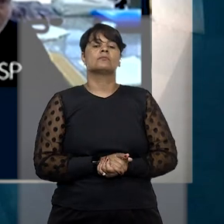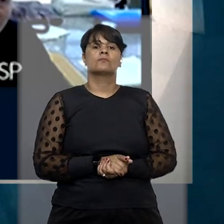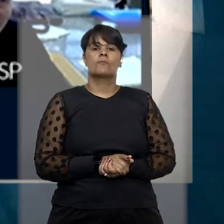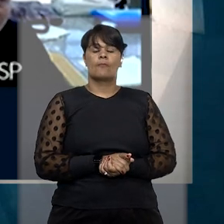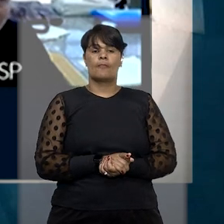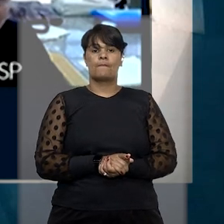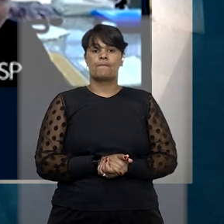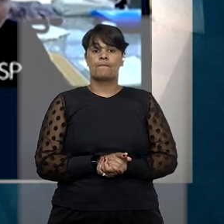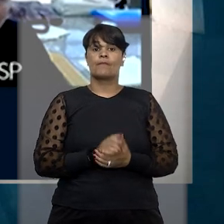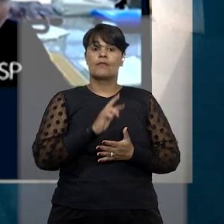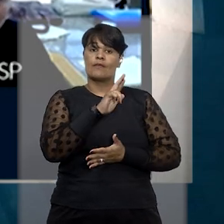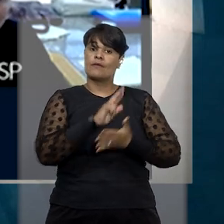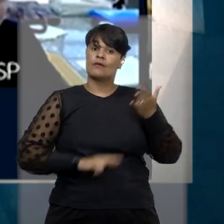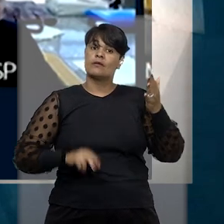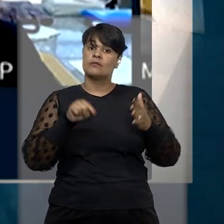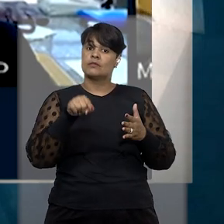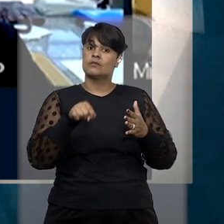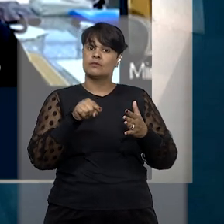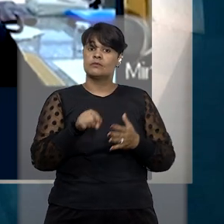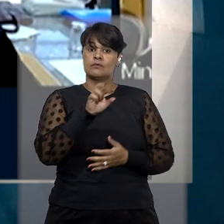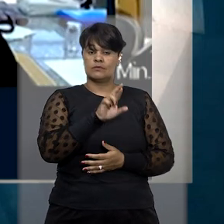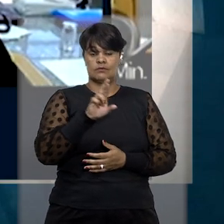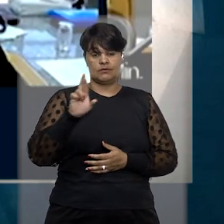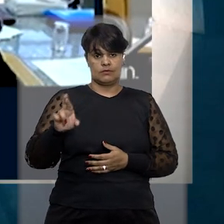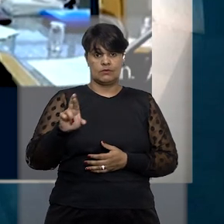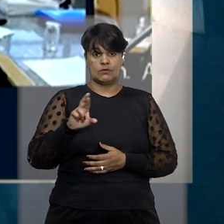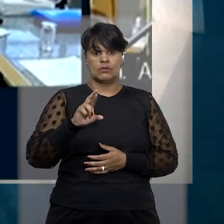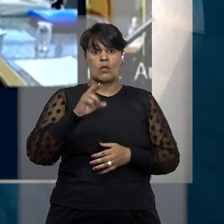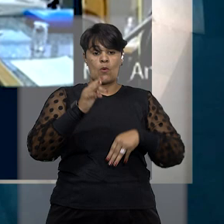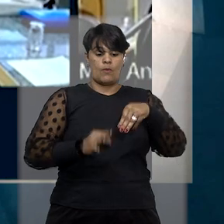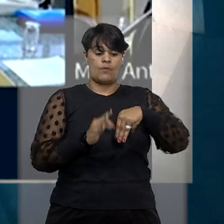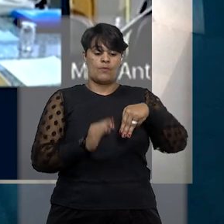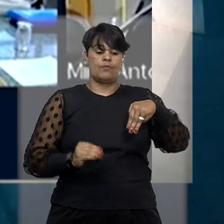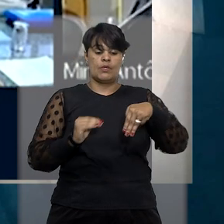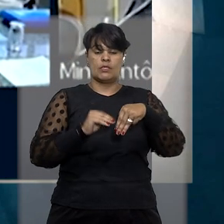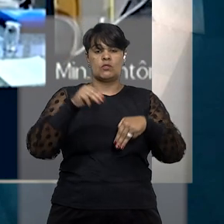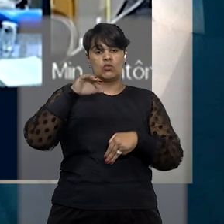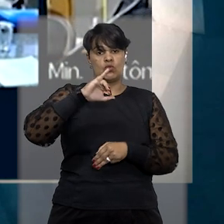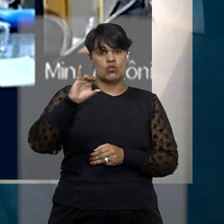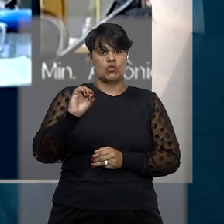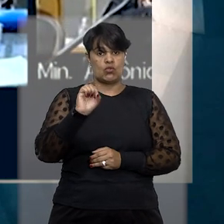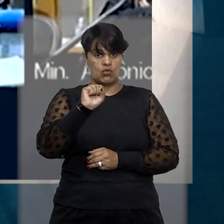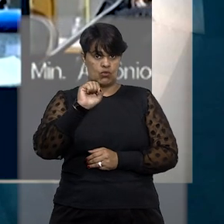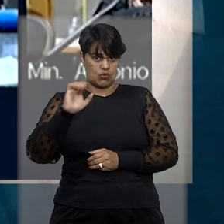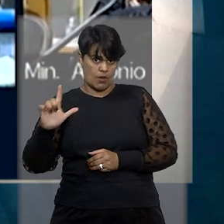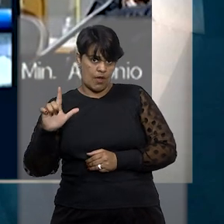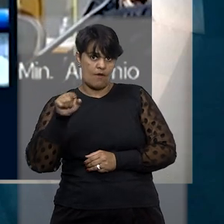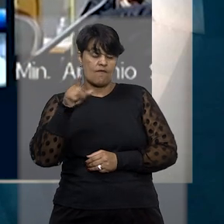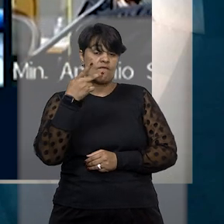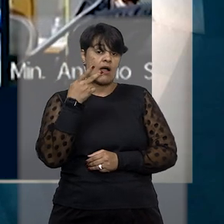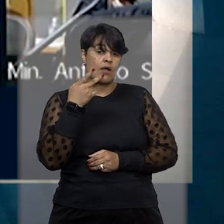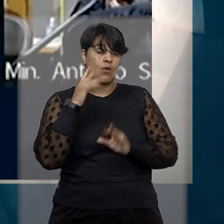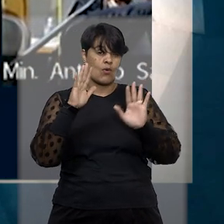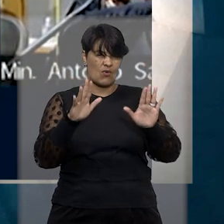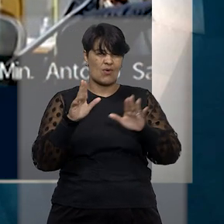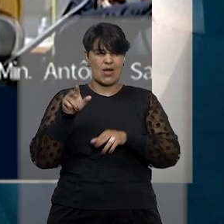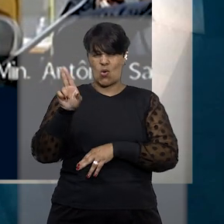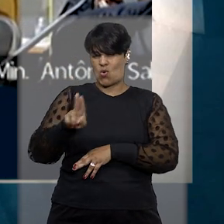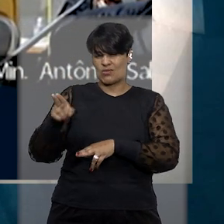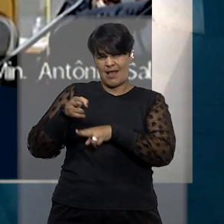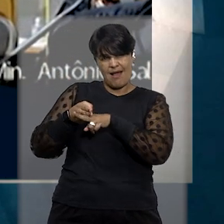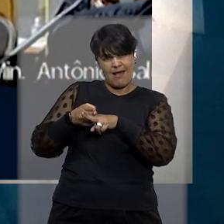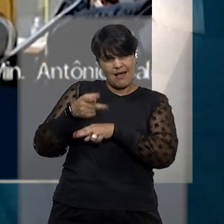Especial, ministro Joel Ilan Passiornik, explicou que apesar de o emprego de arma branca ter deixado de